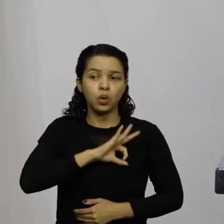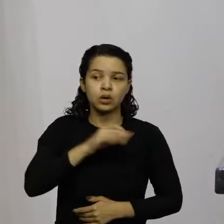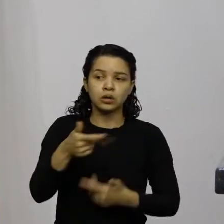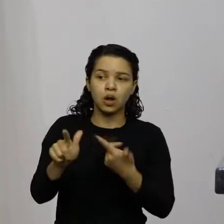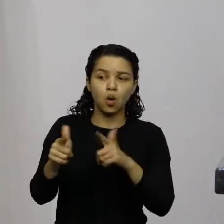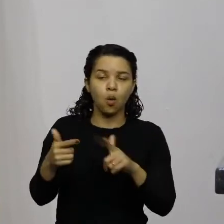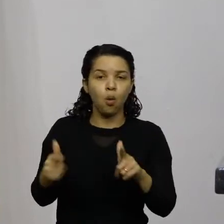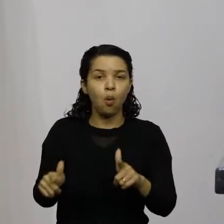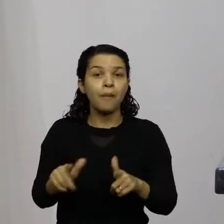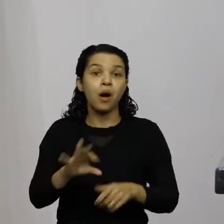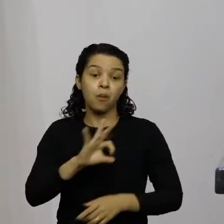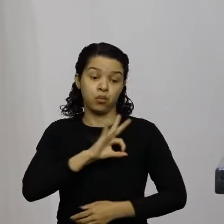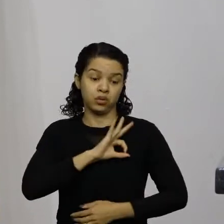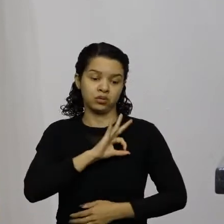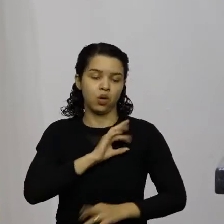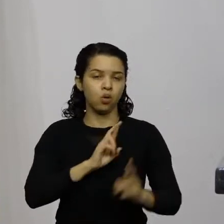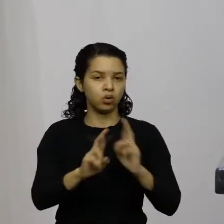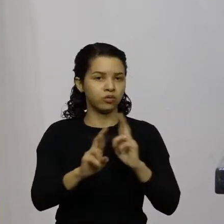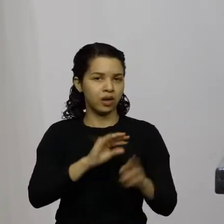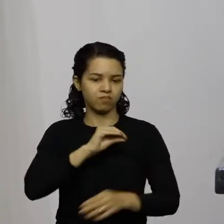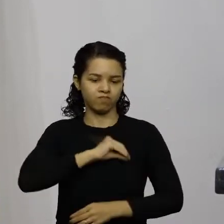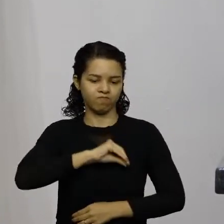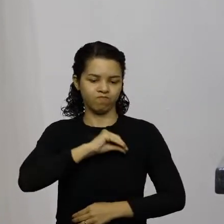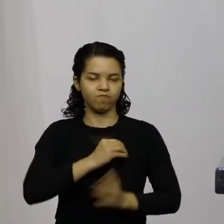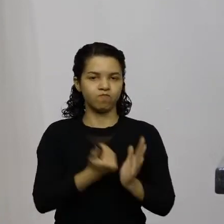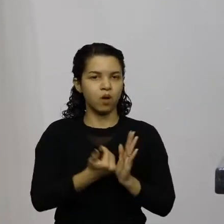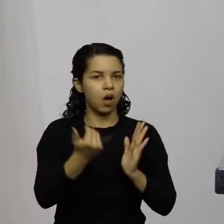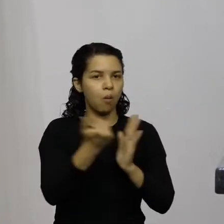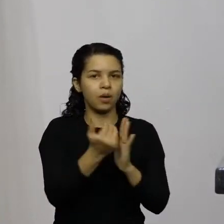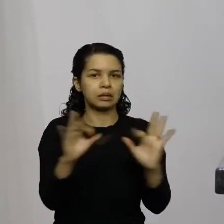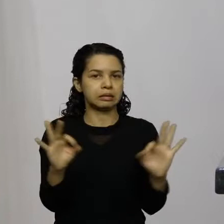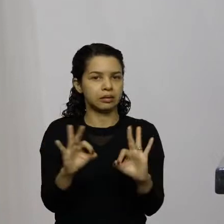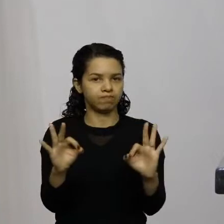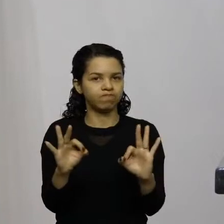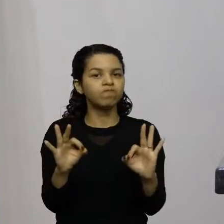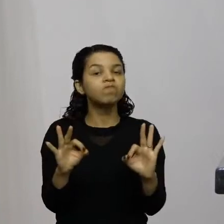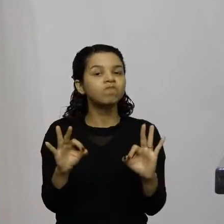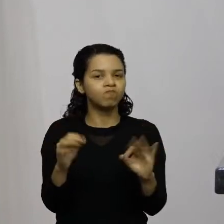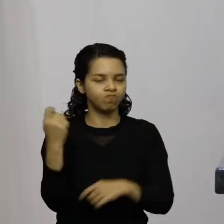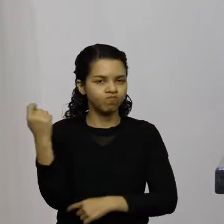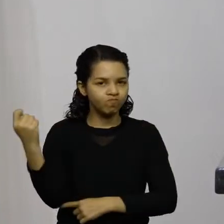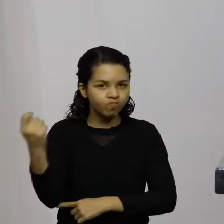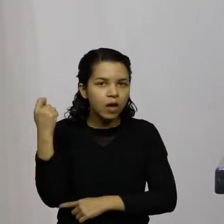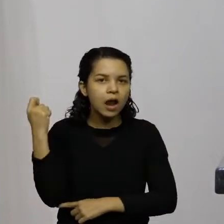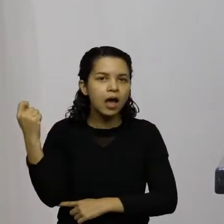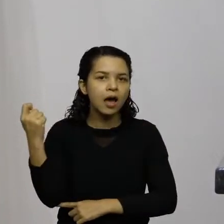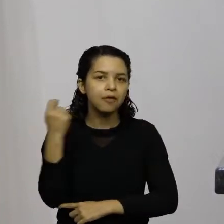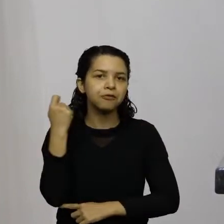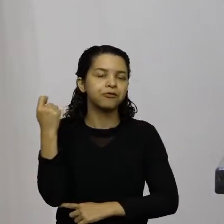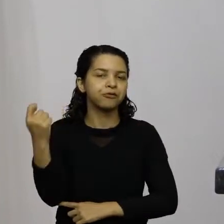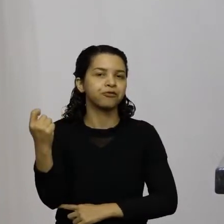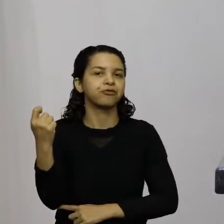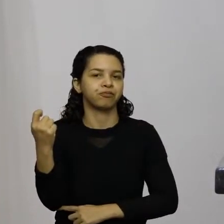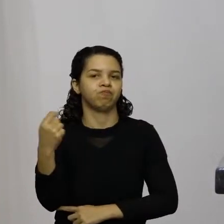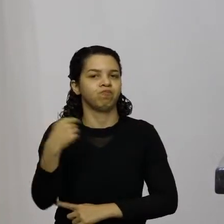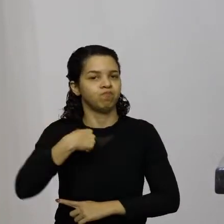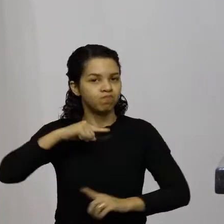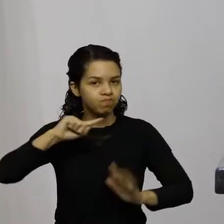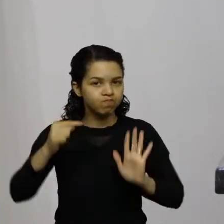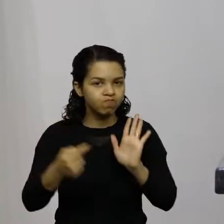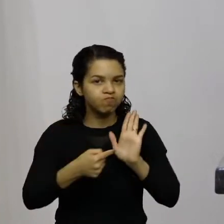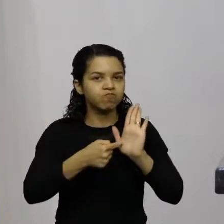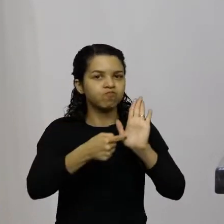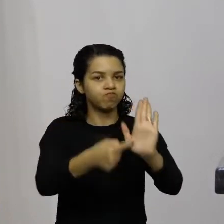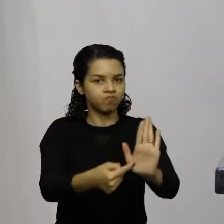o policial rodoviário federal isso é grave que a minha denúncia chegue à